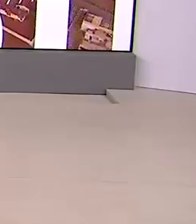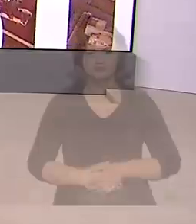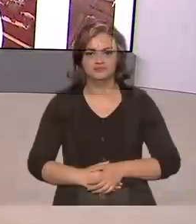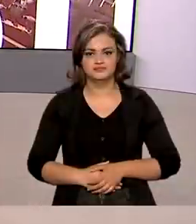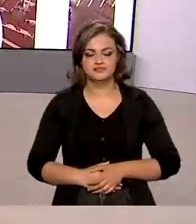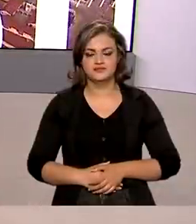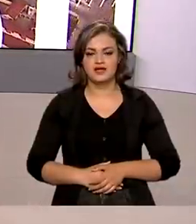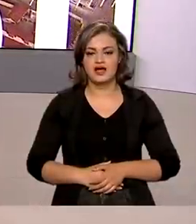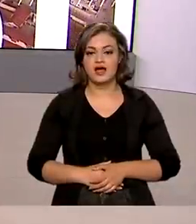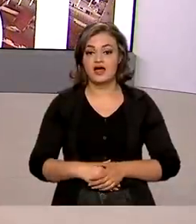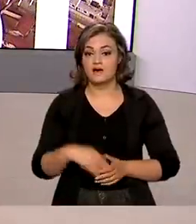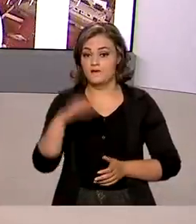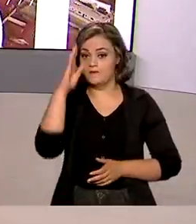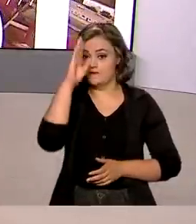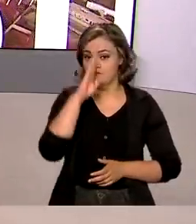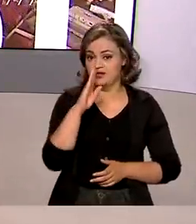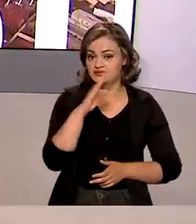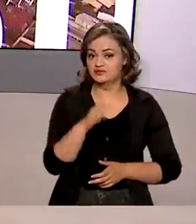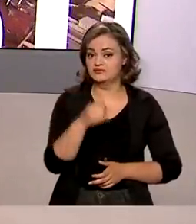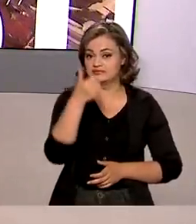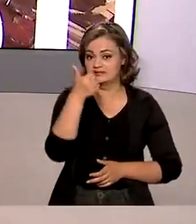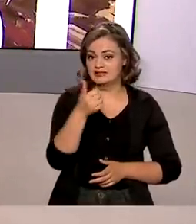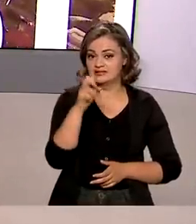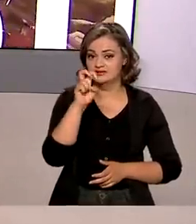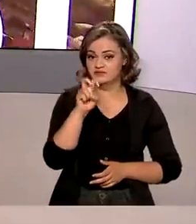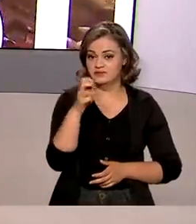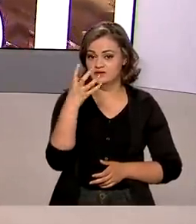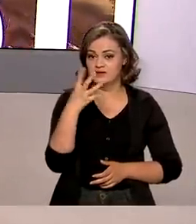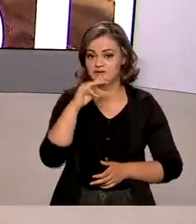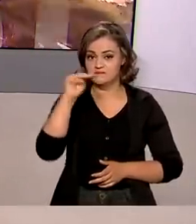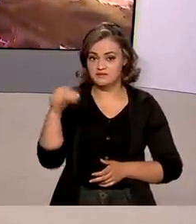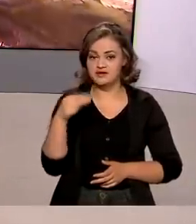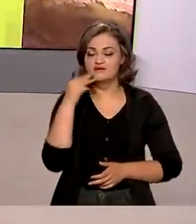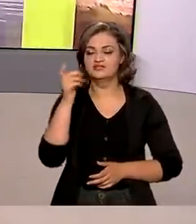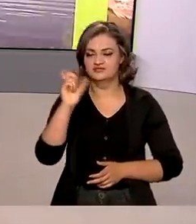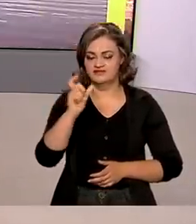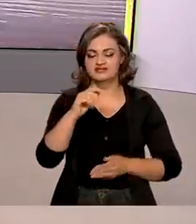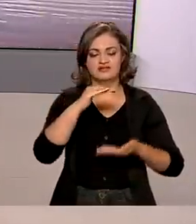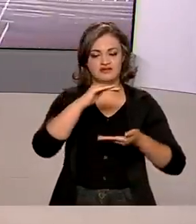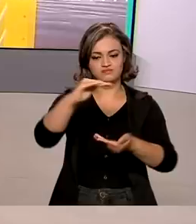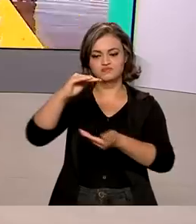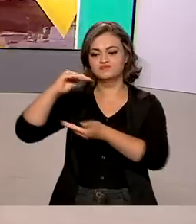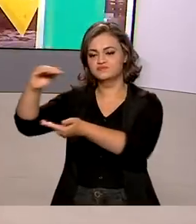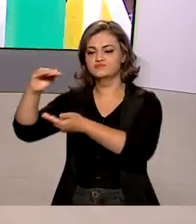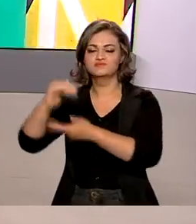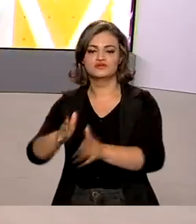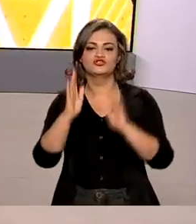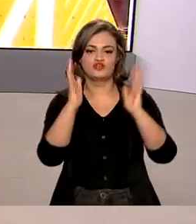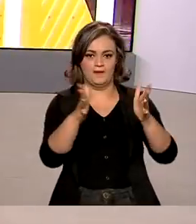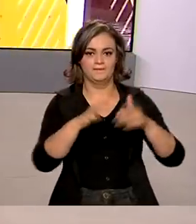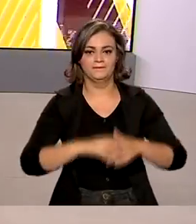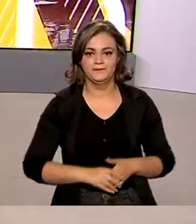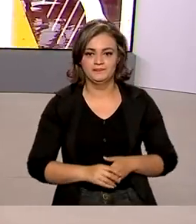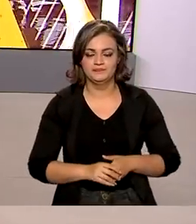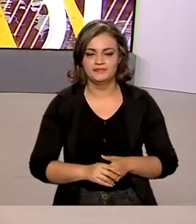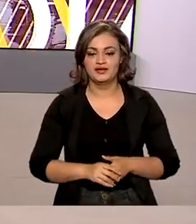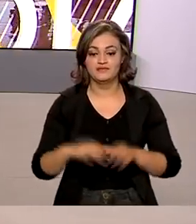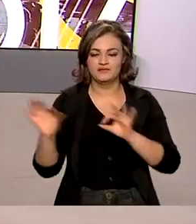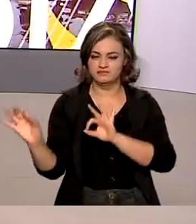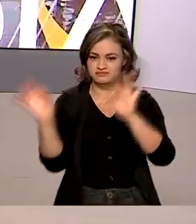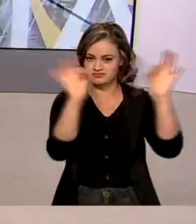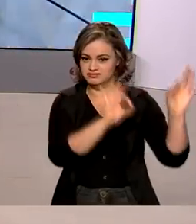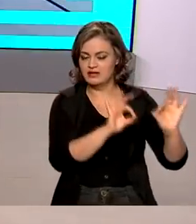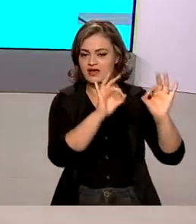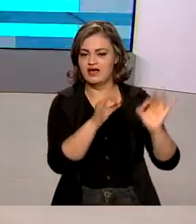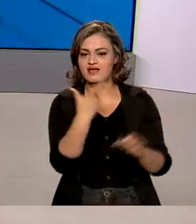O Brasil ultrapassou a marca de 154 milhões de vacinas distribuídas para todo o país. Vamos ver aqui no